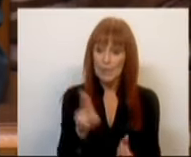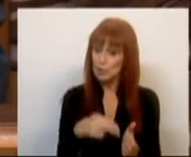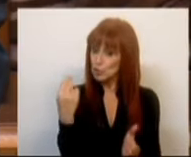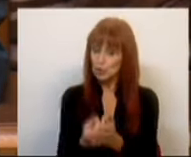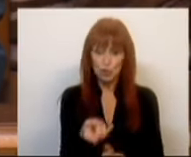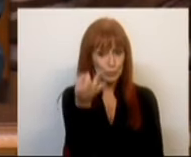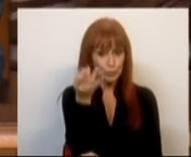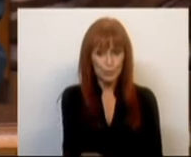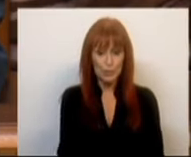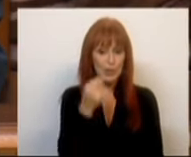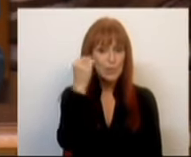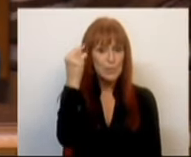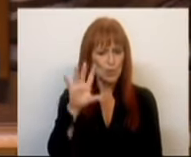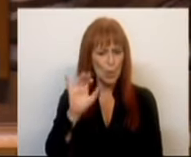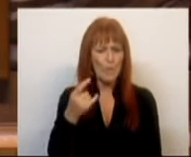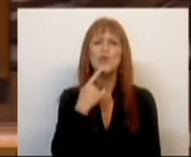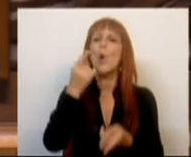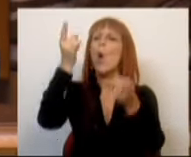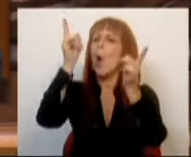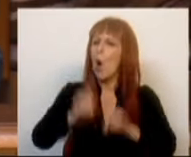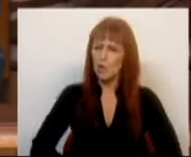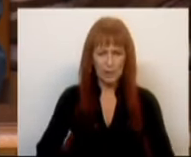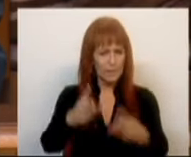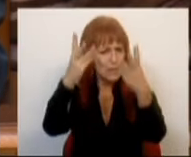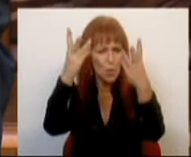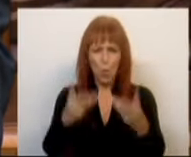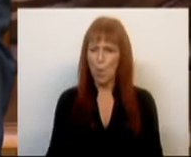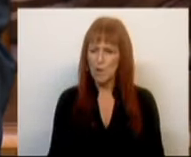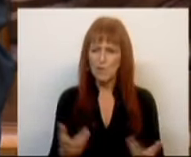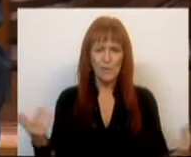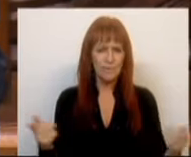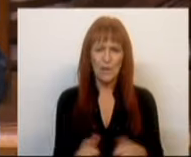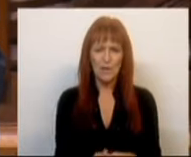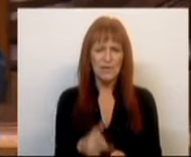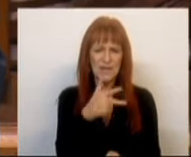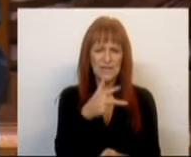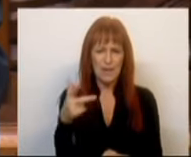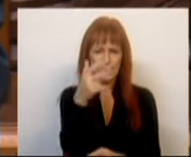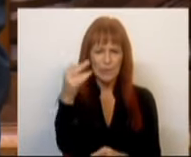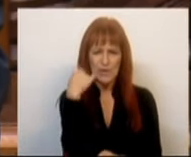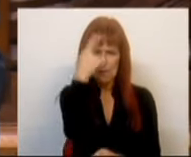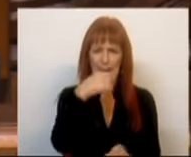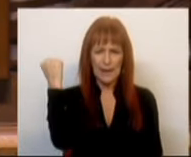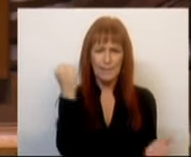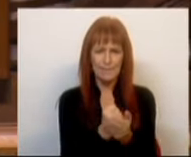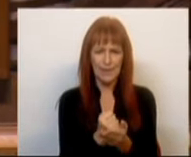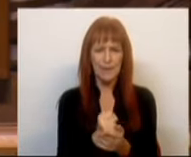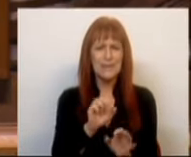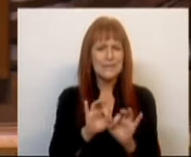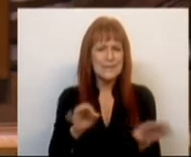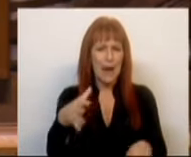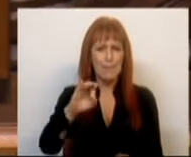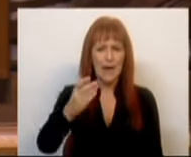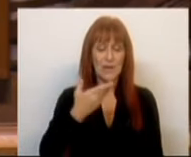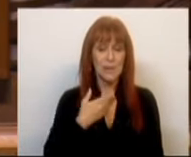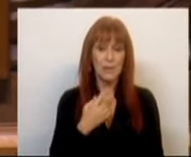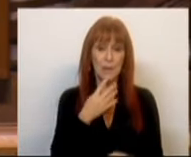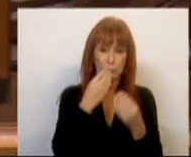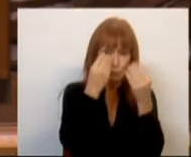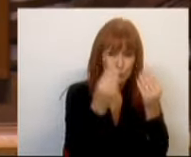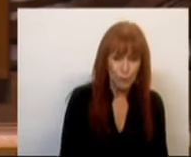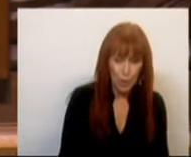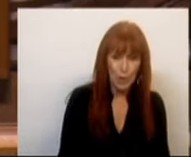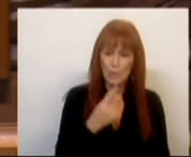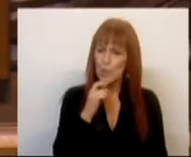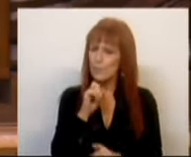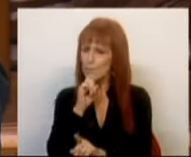especialidade, o país voltará a ter um orçamento 100% imagem de marca do PSD, não só injusto, como muito